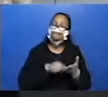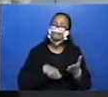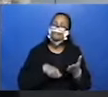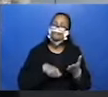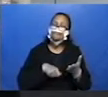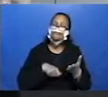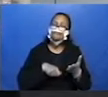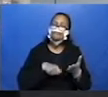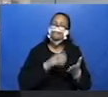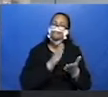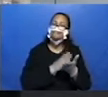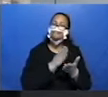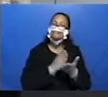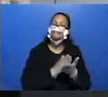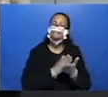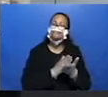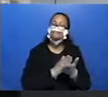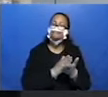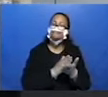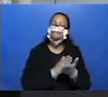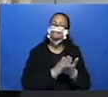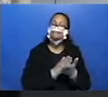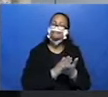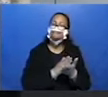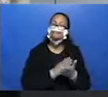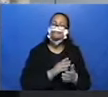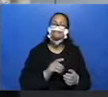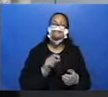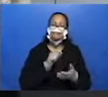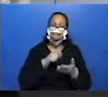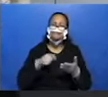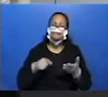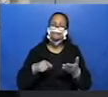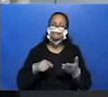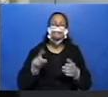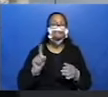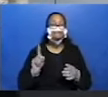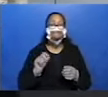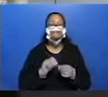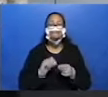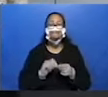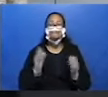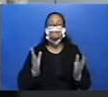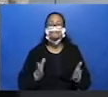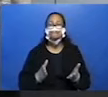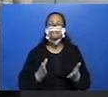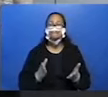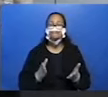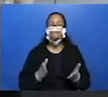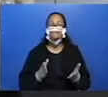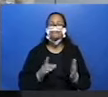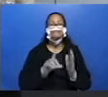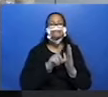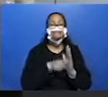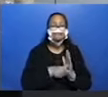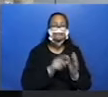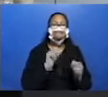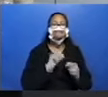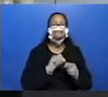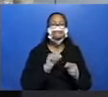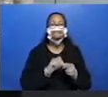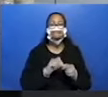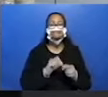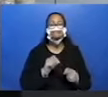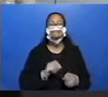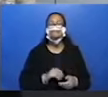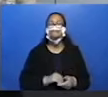tá? Na página, colocar não faremos agora, pode anotar, tá bom? E assim que for possível, gente faz a produção de